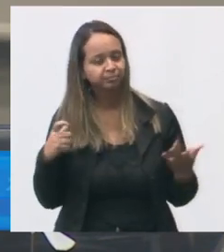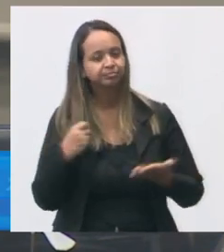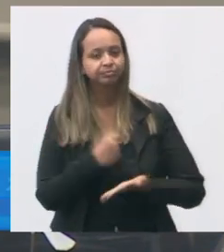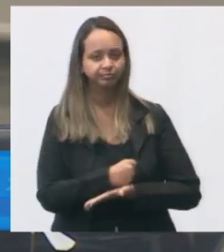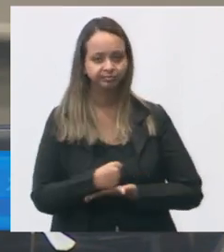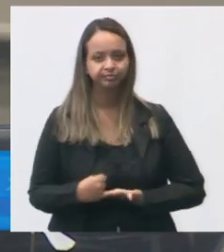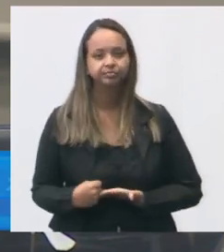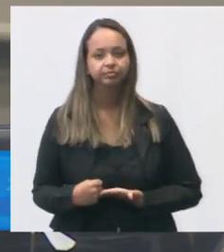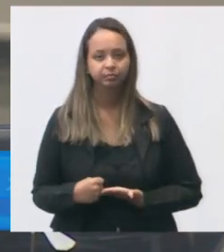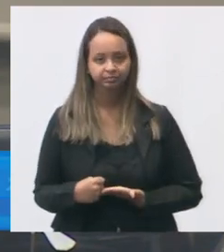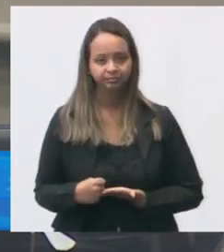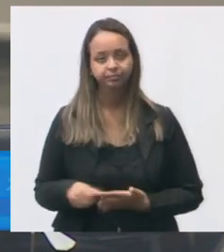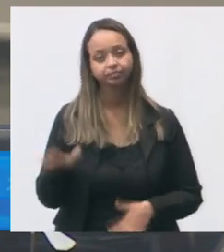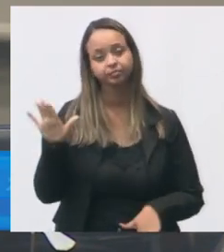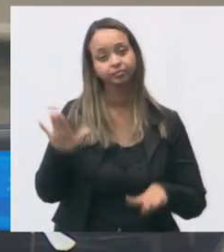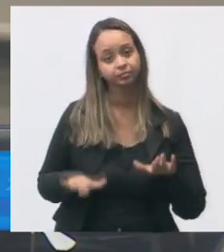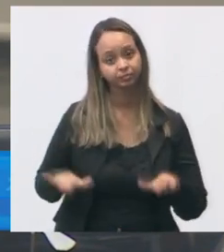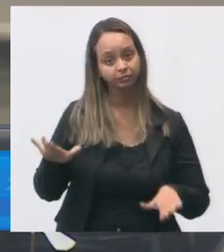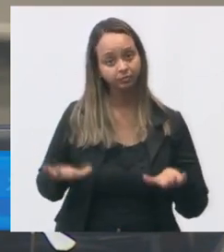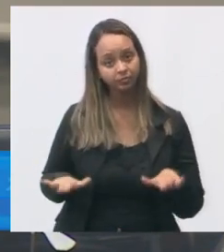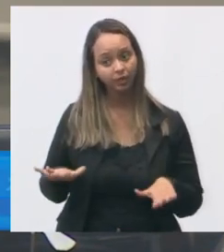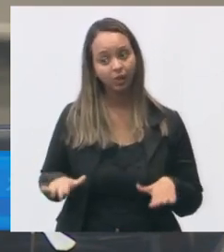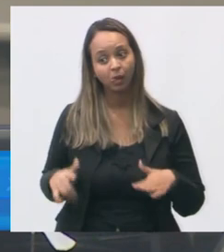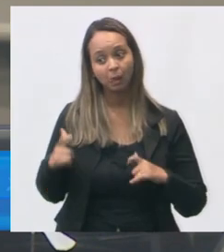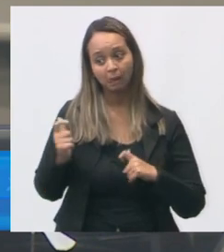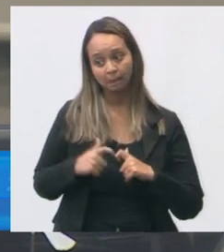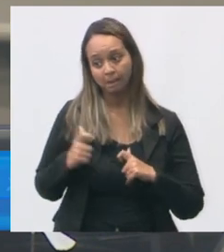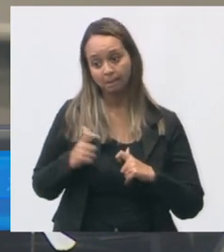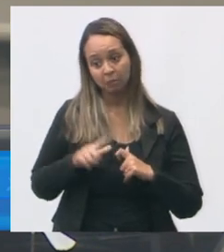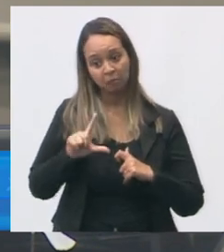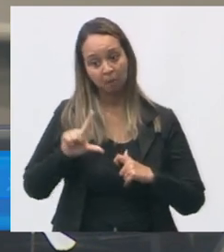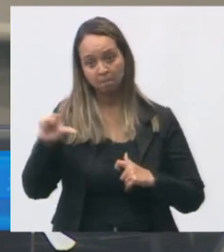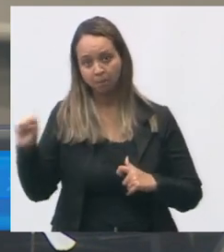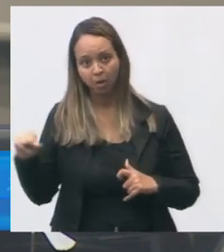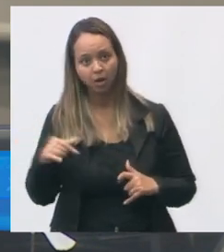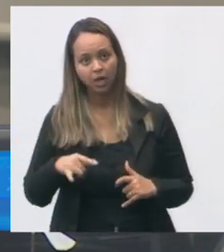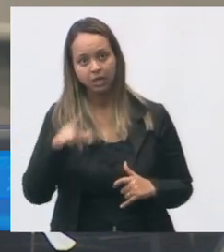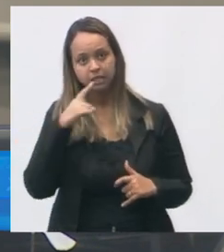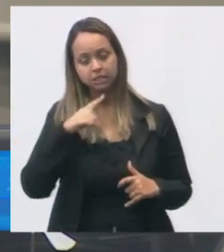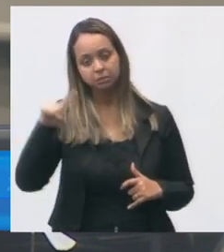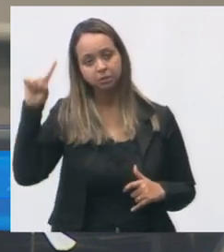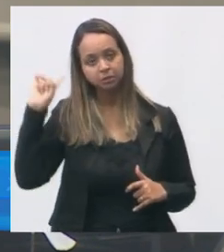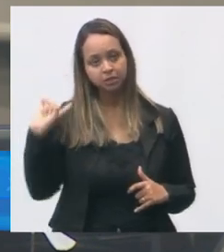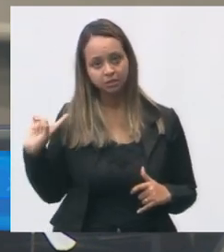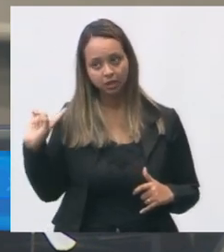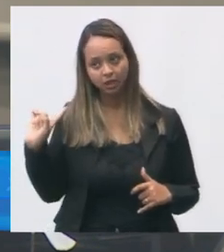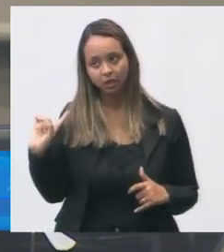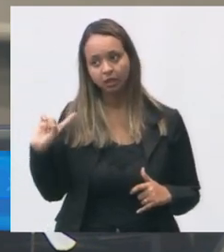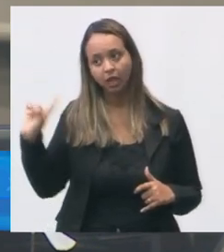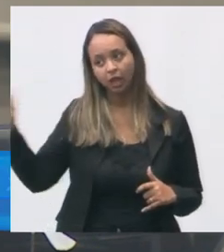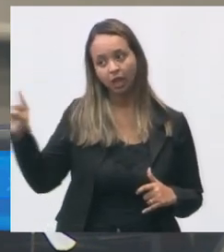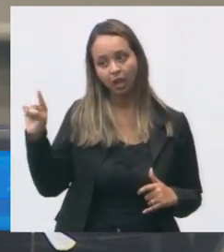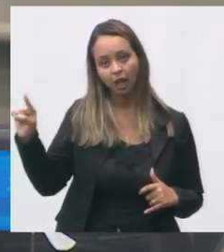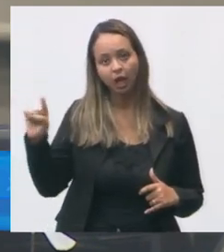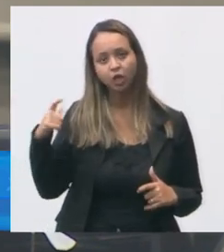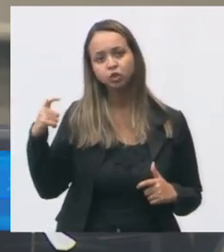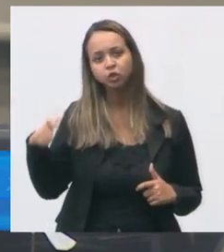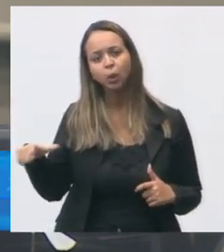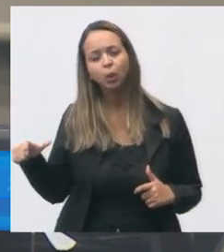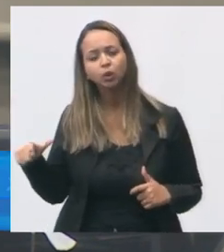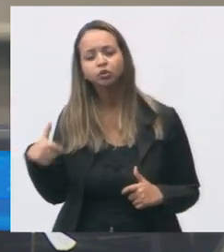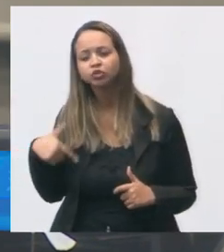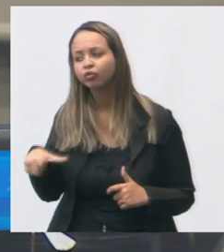às vezes o próprio médico vai embora semana passada na unidade de saúde de onde a gente estava de